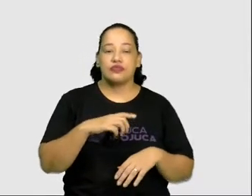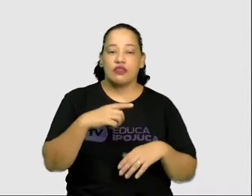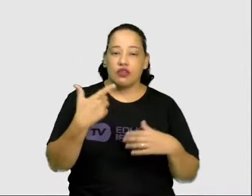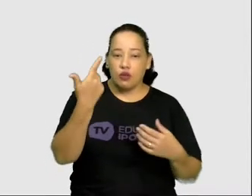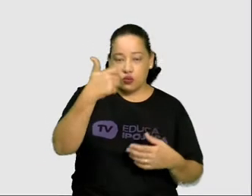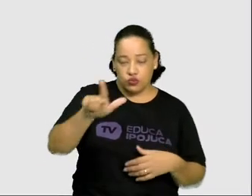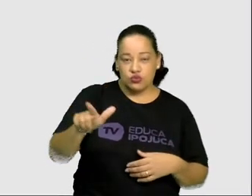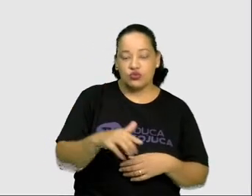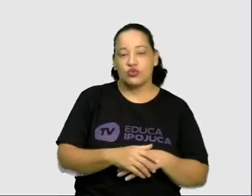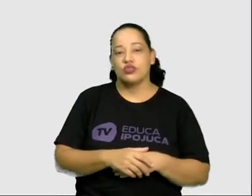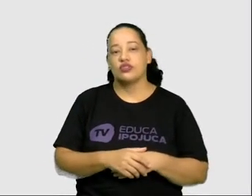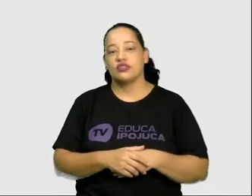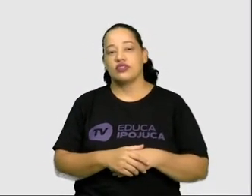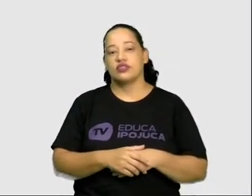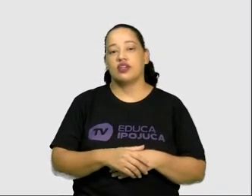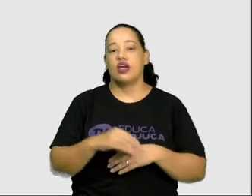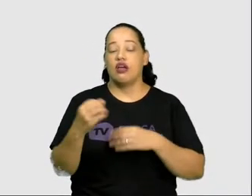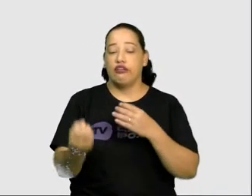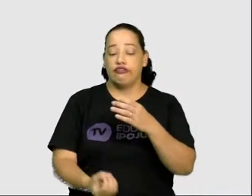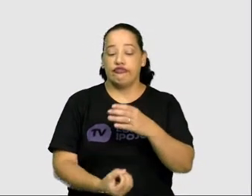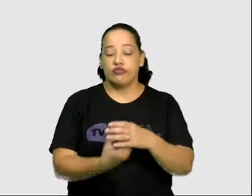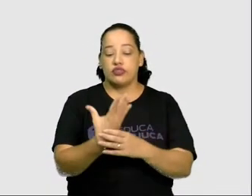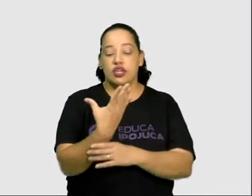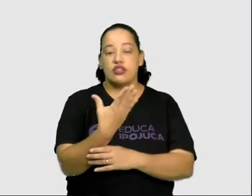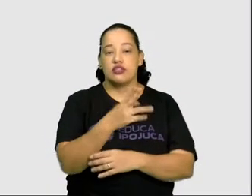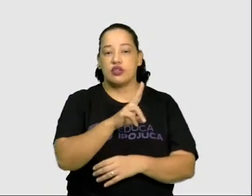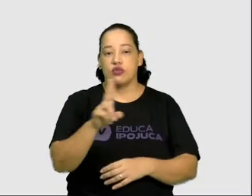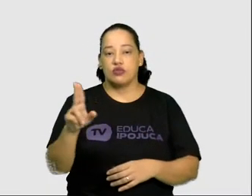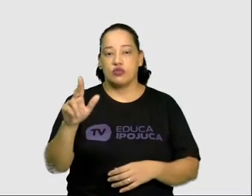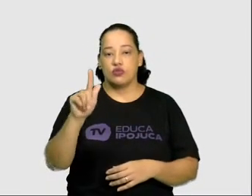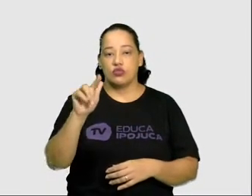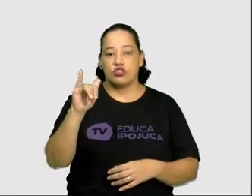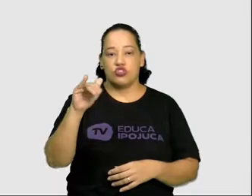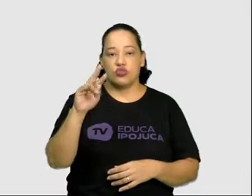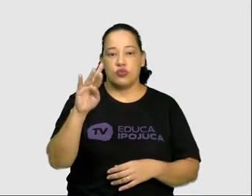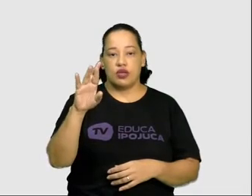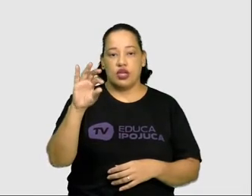Fundação Gilberto Freire, também que conta uma história belíssima.